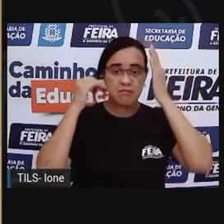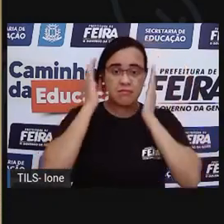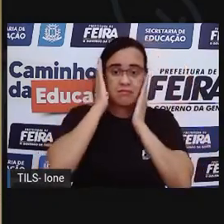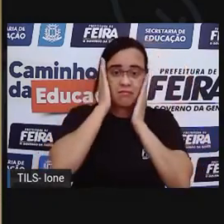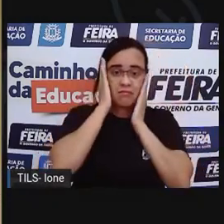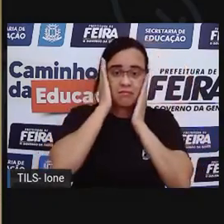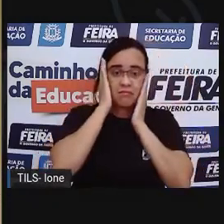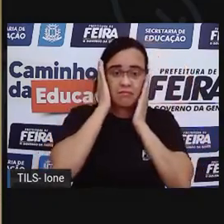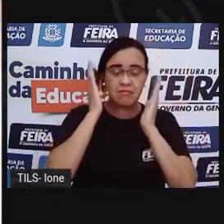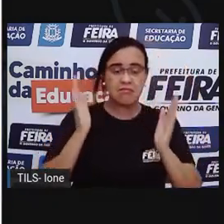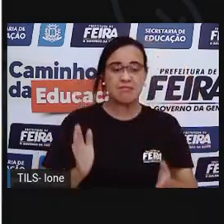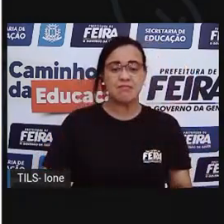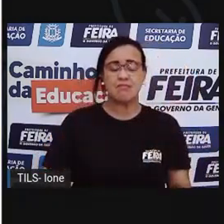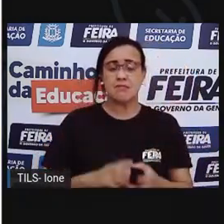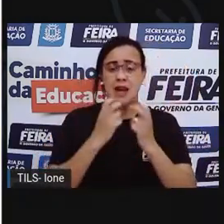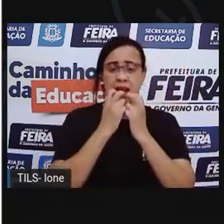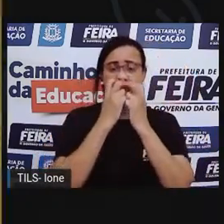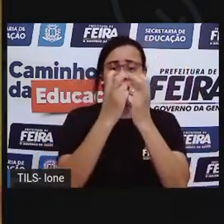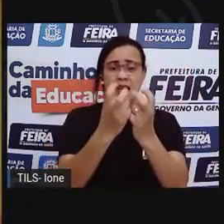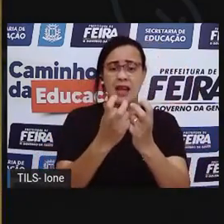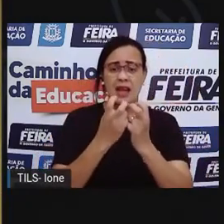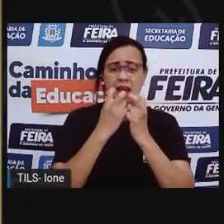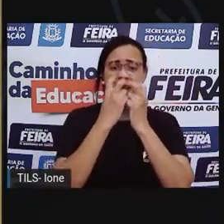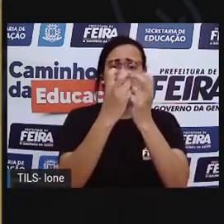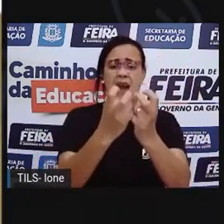Ela gritando.